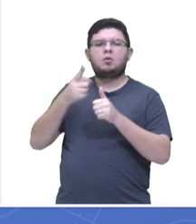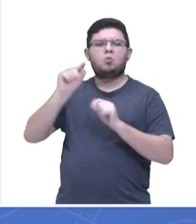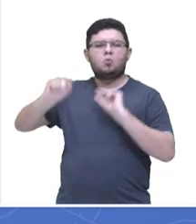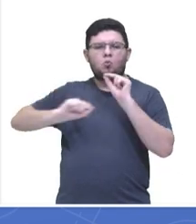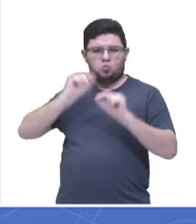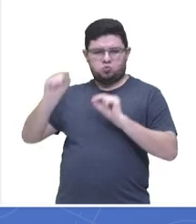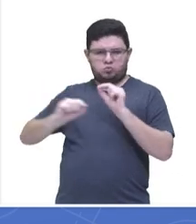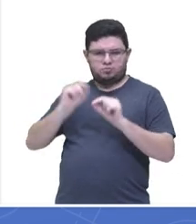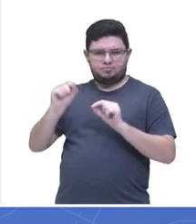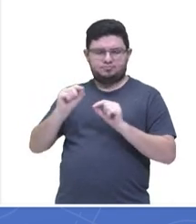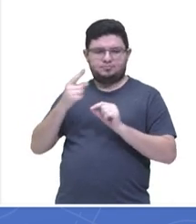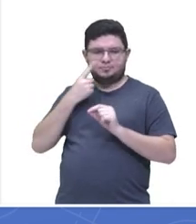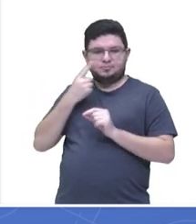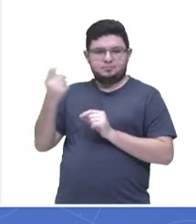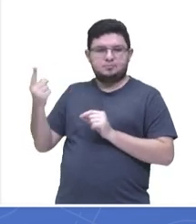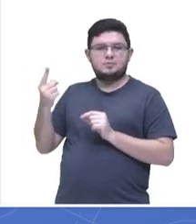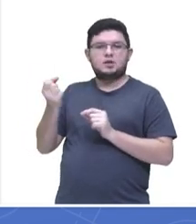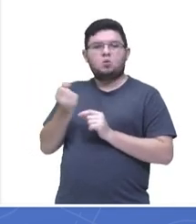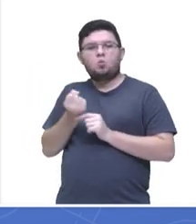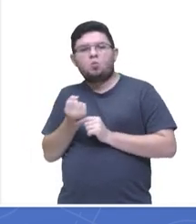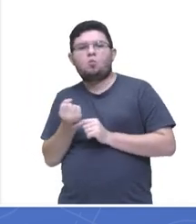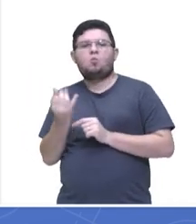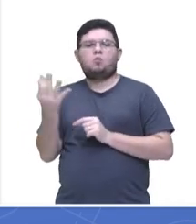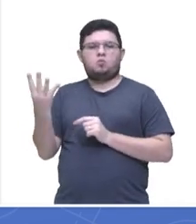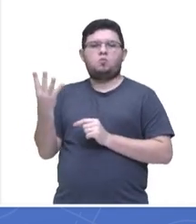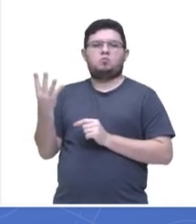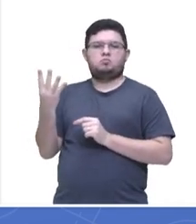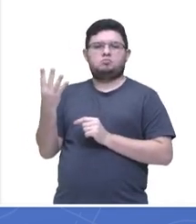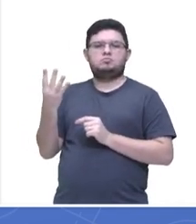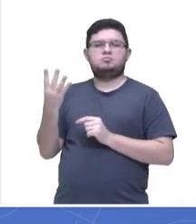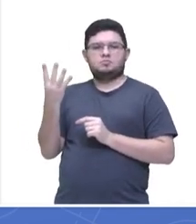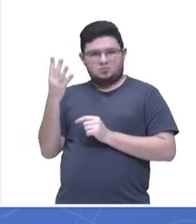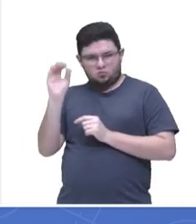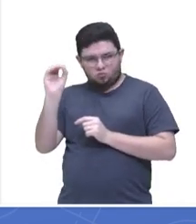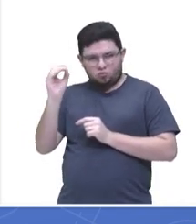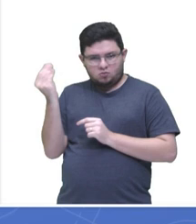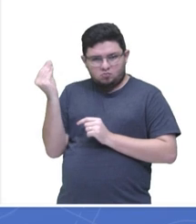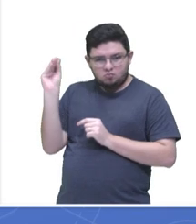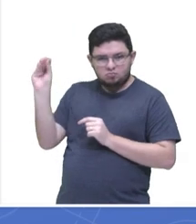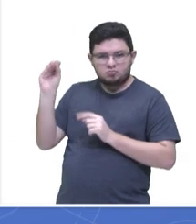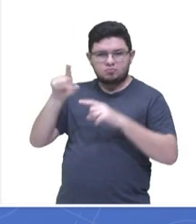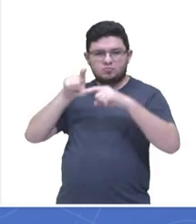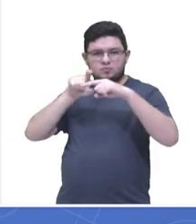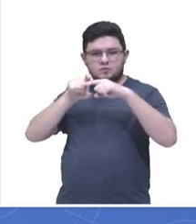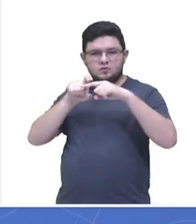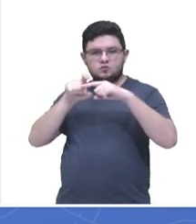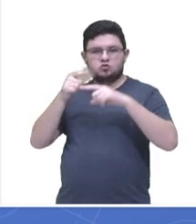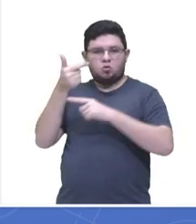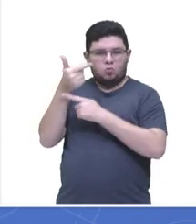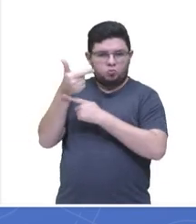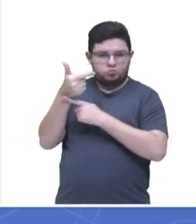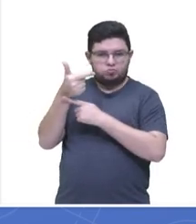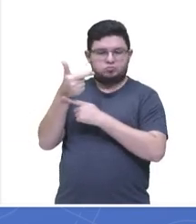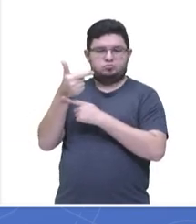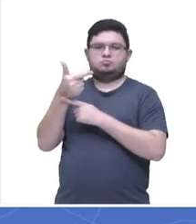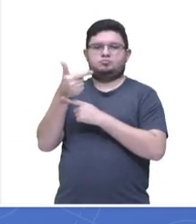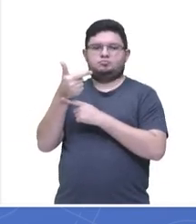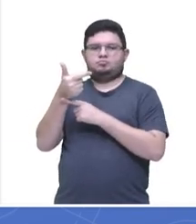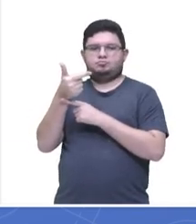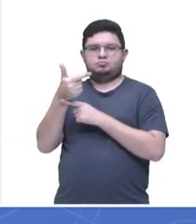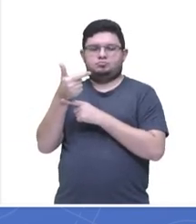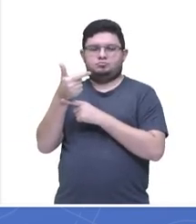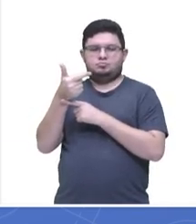pegar essa quantidade e dividi-la por 2, onde, logicamente,